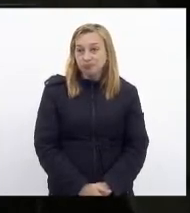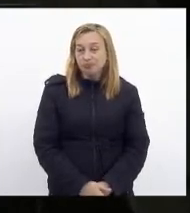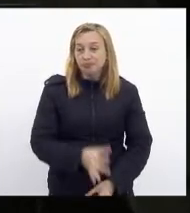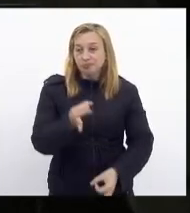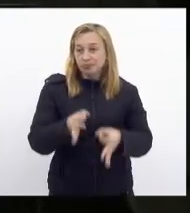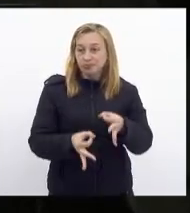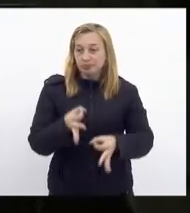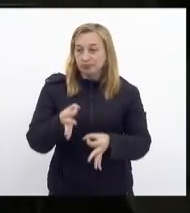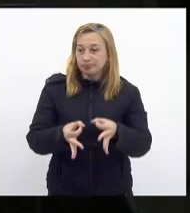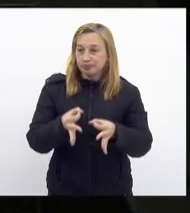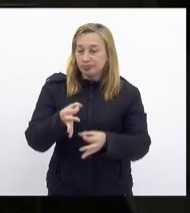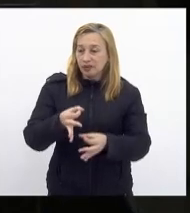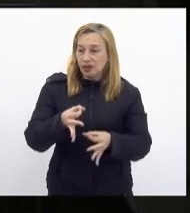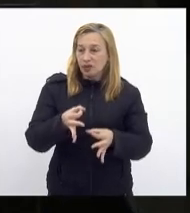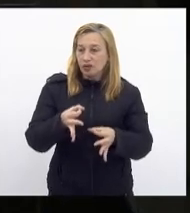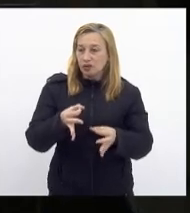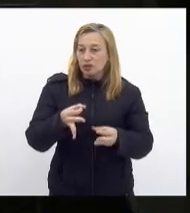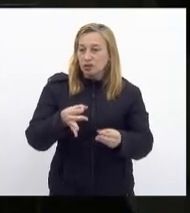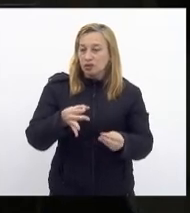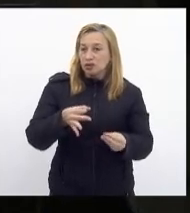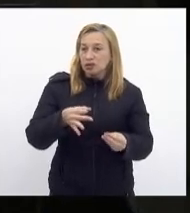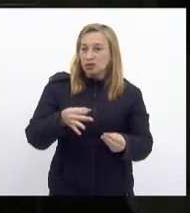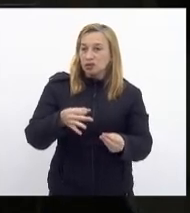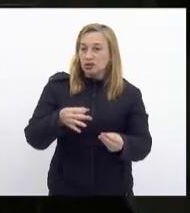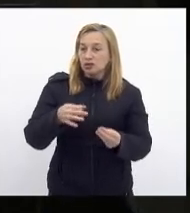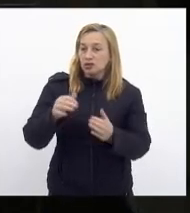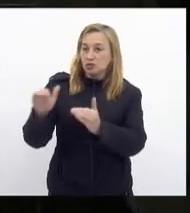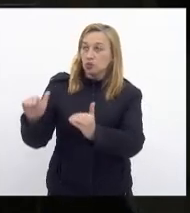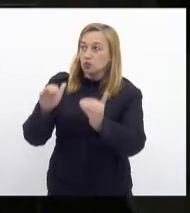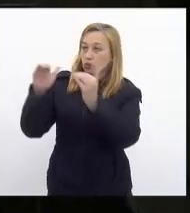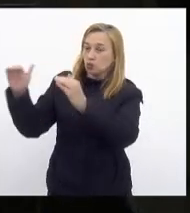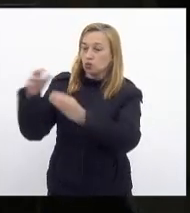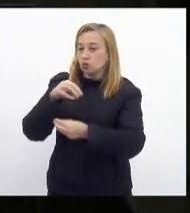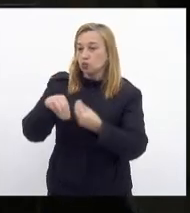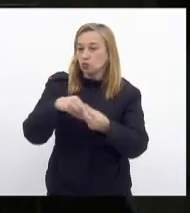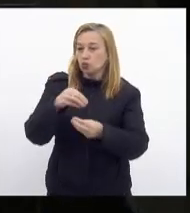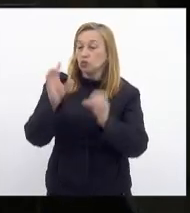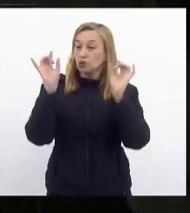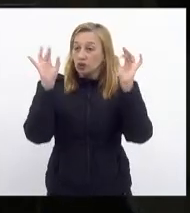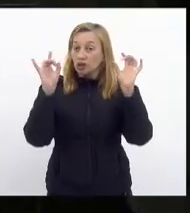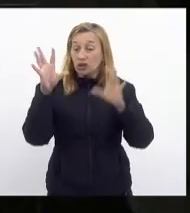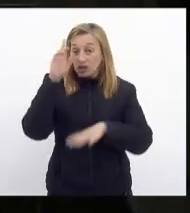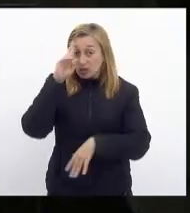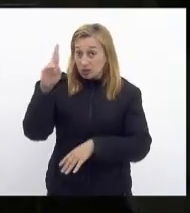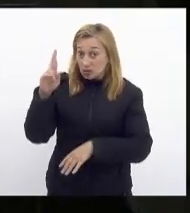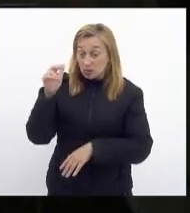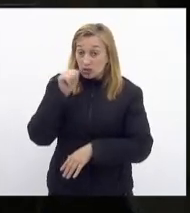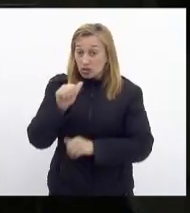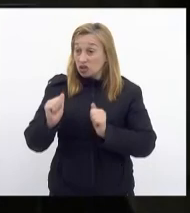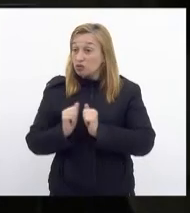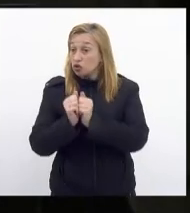especial misto que a senhora teve presente diversas vezes